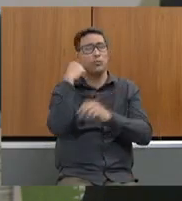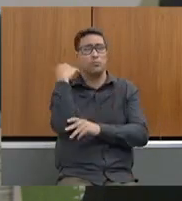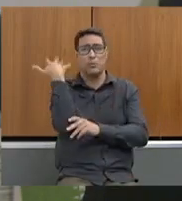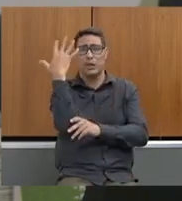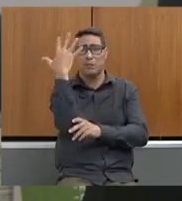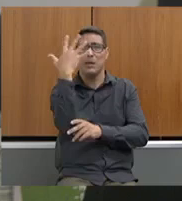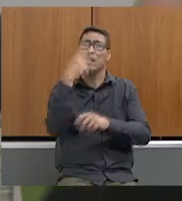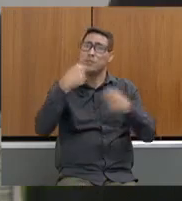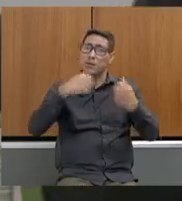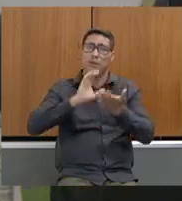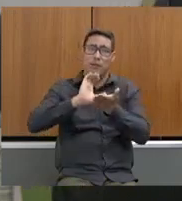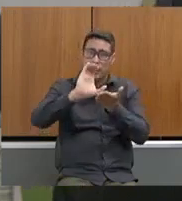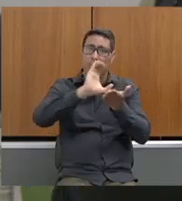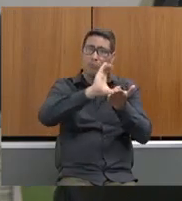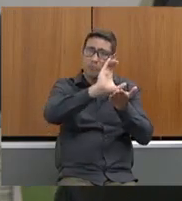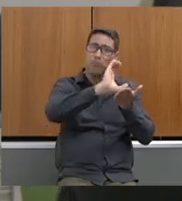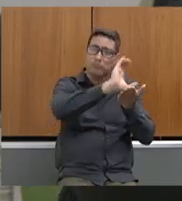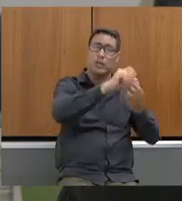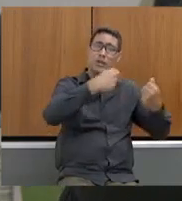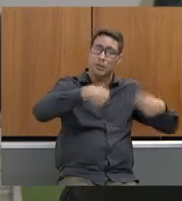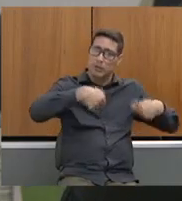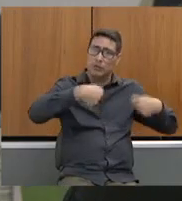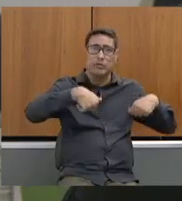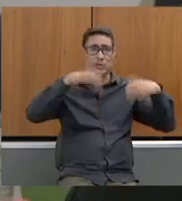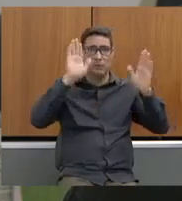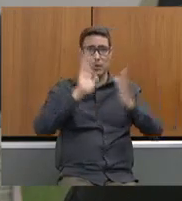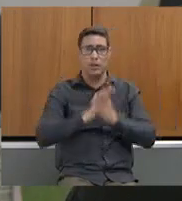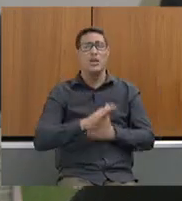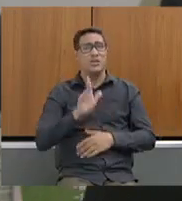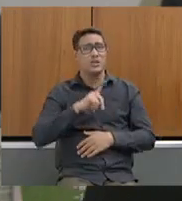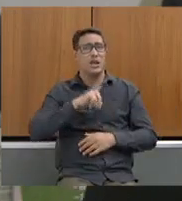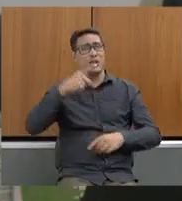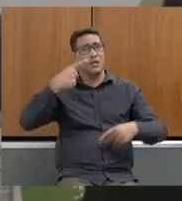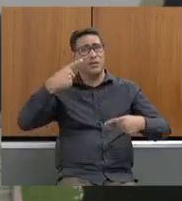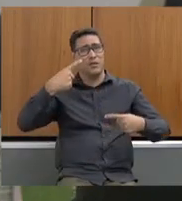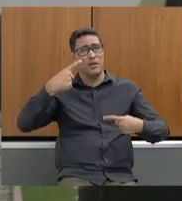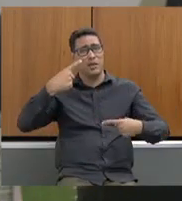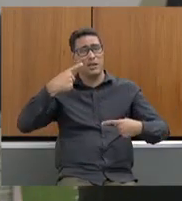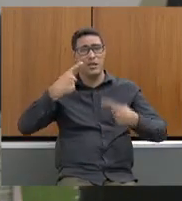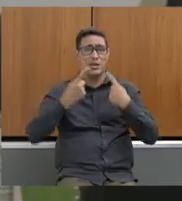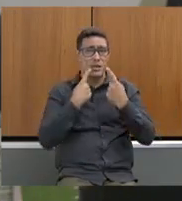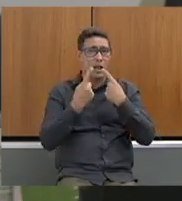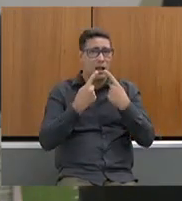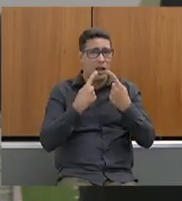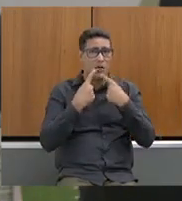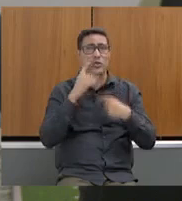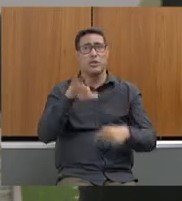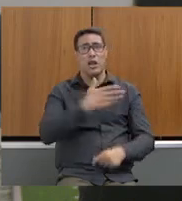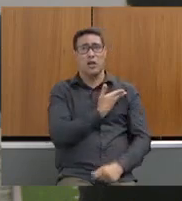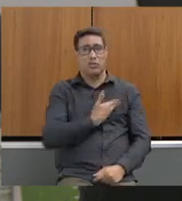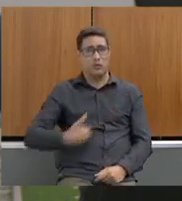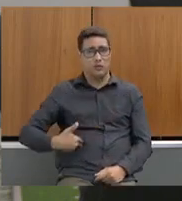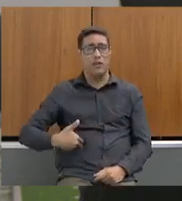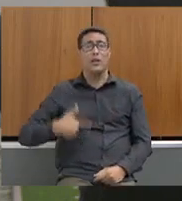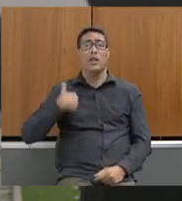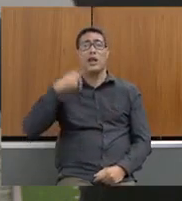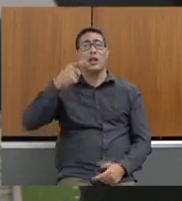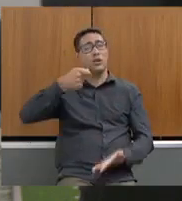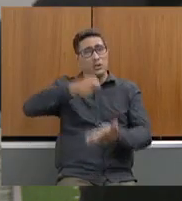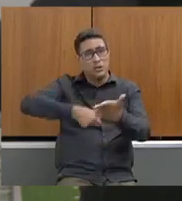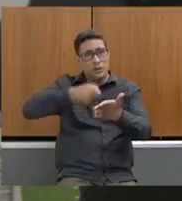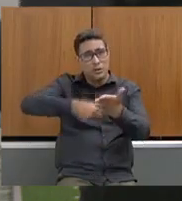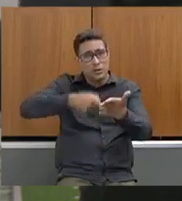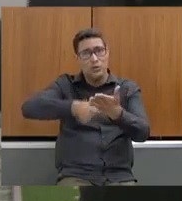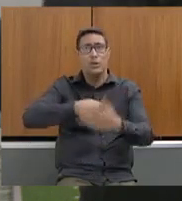meio ambiente. Eu já tive esse diálogo no governo e uma das nossas lutas tem que ser esse avanço,